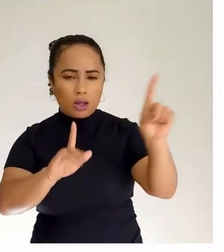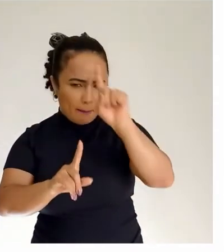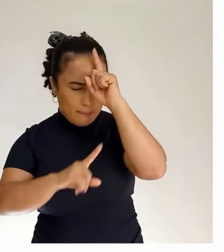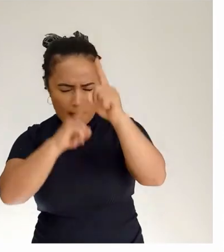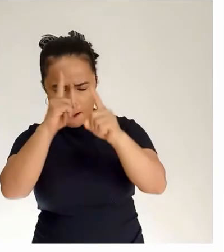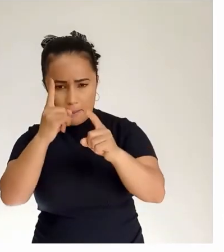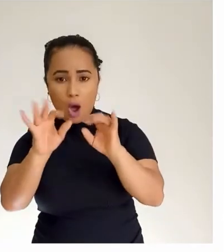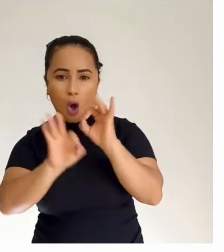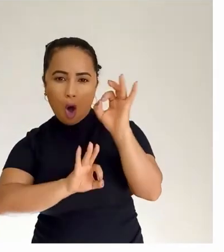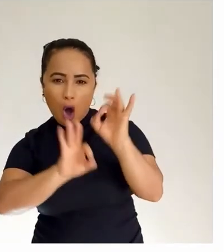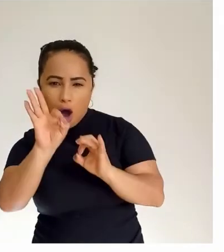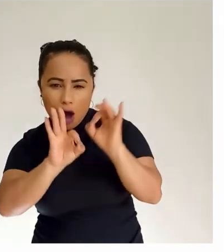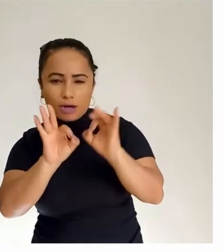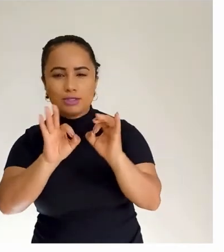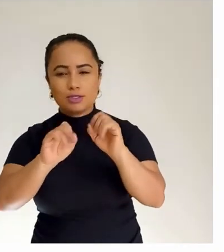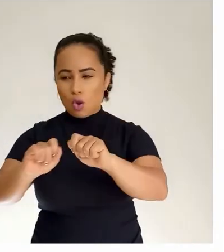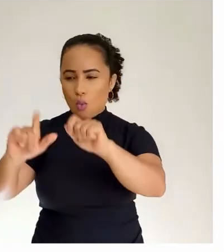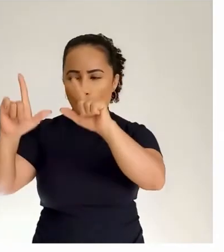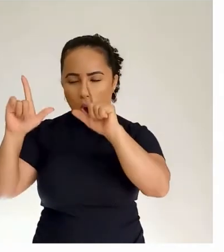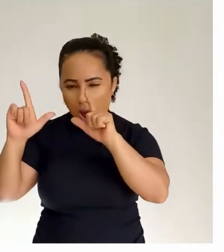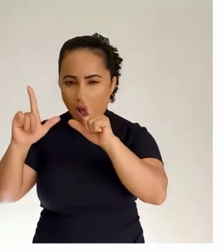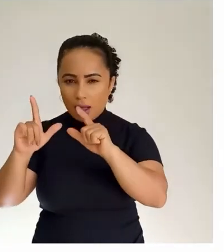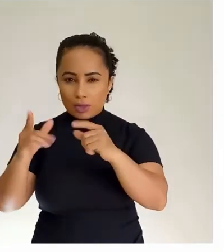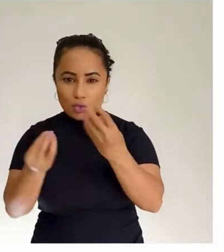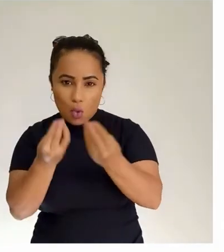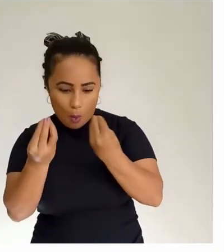essa cópia da obra de Michelangelo.